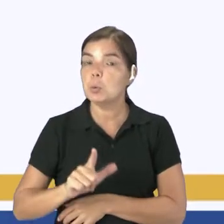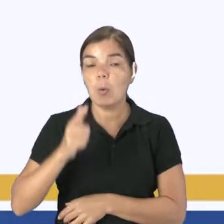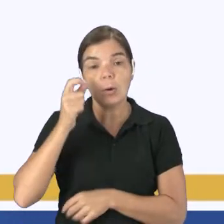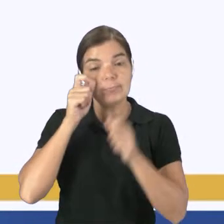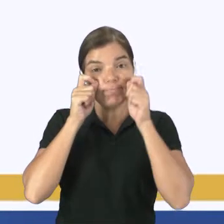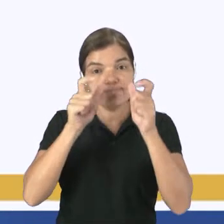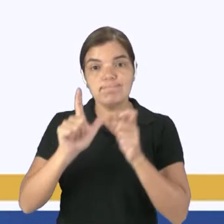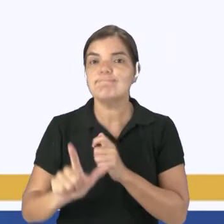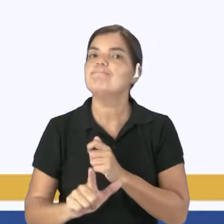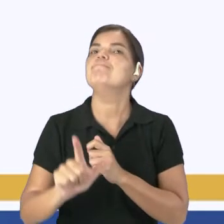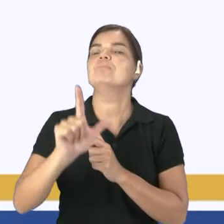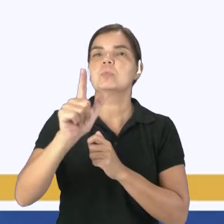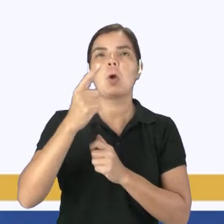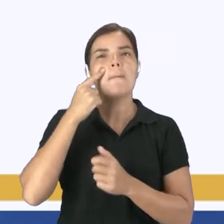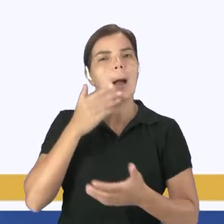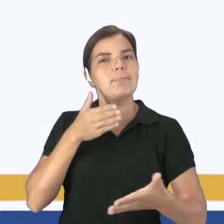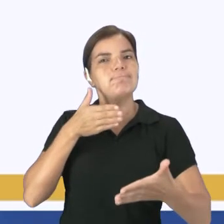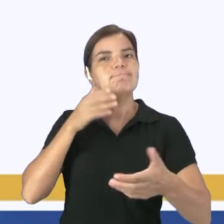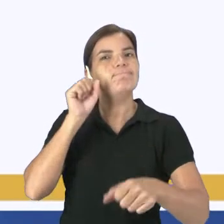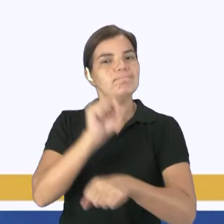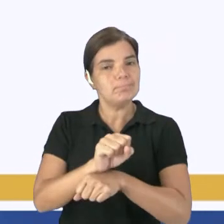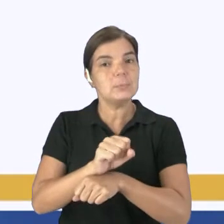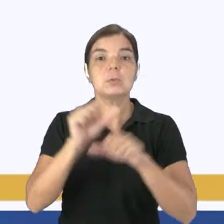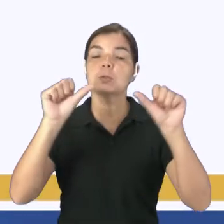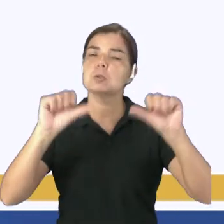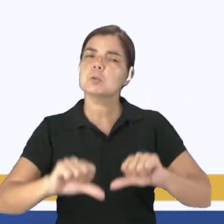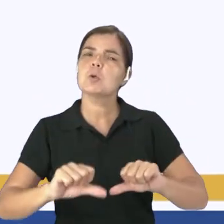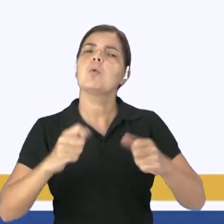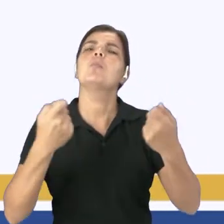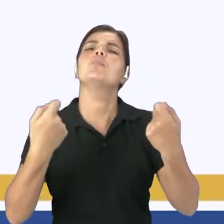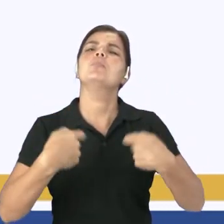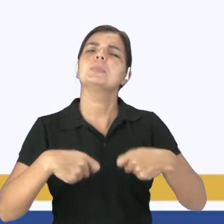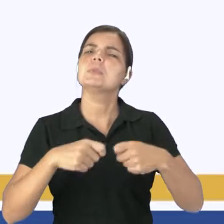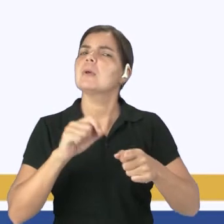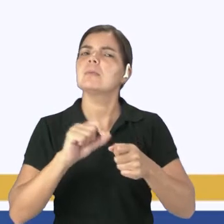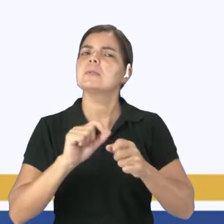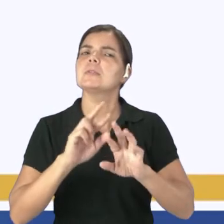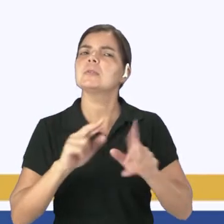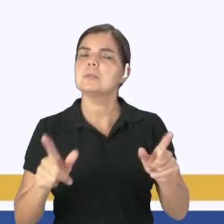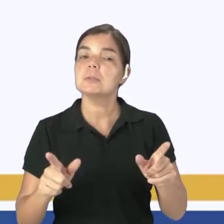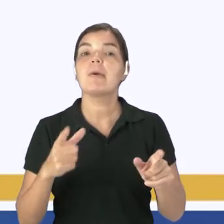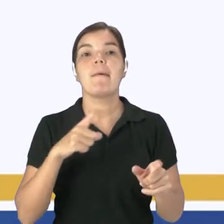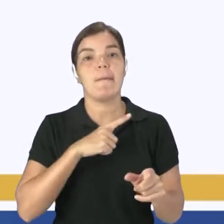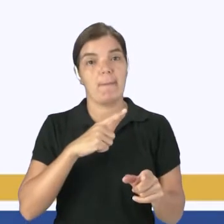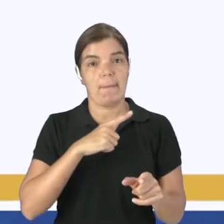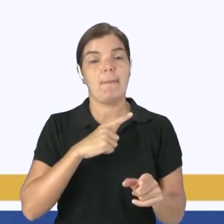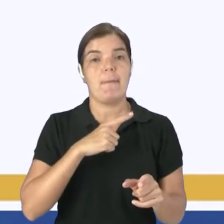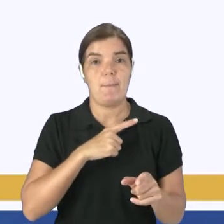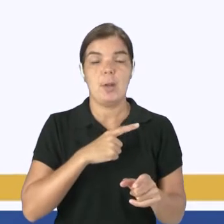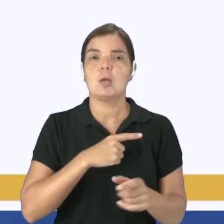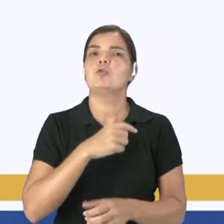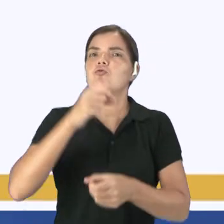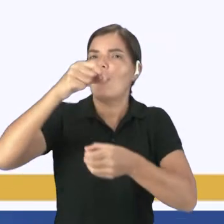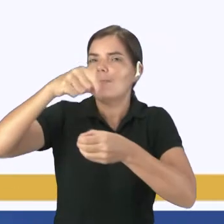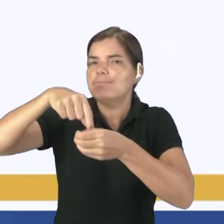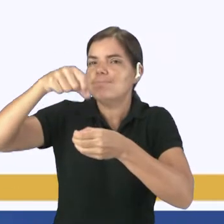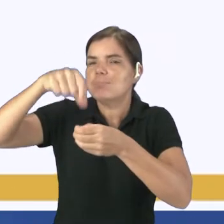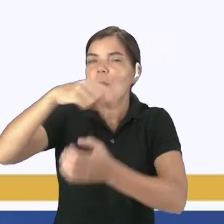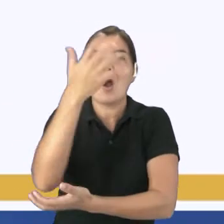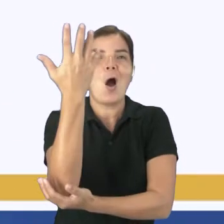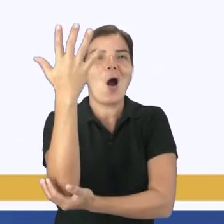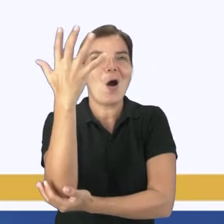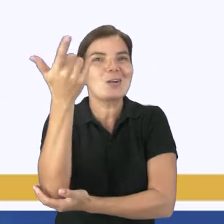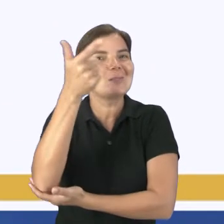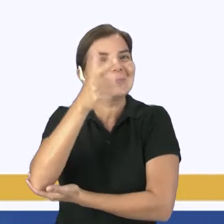tentar barrar essas ações negativas, o que poderia ser feito? Teria a questão do reflorestamento, né? Teria a questão